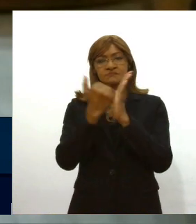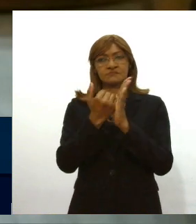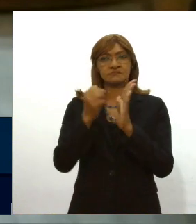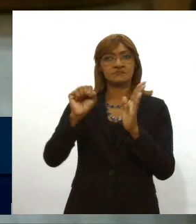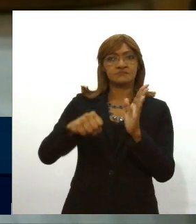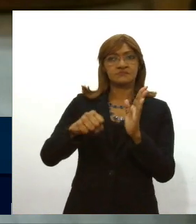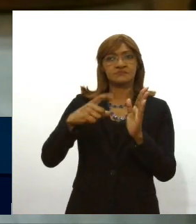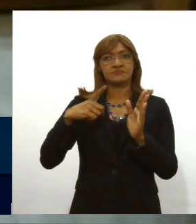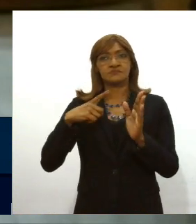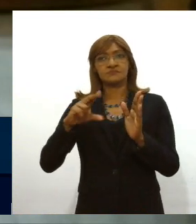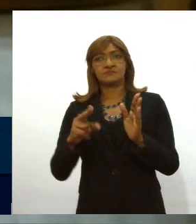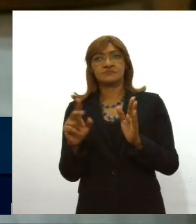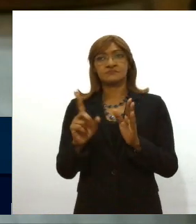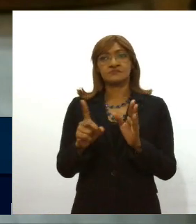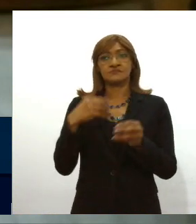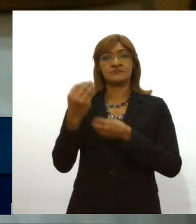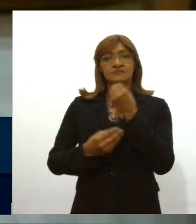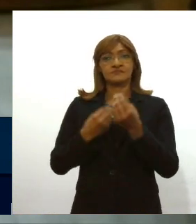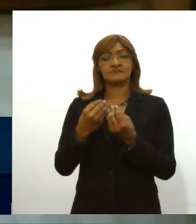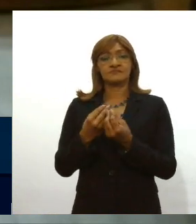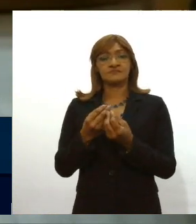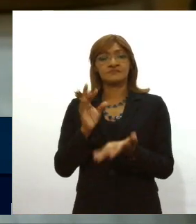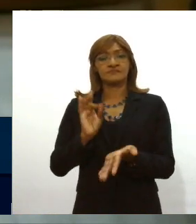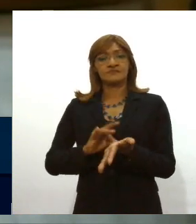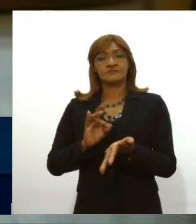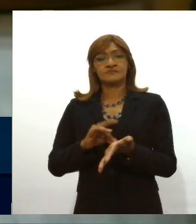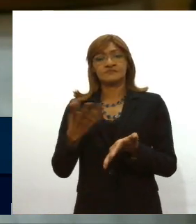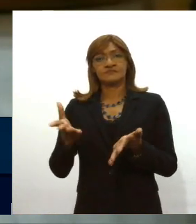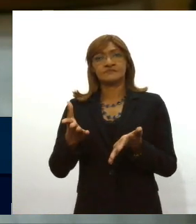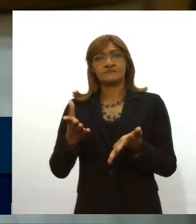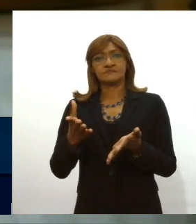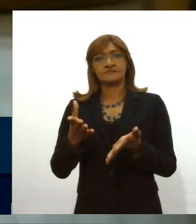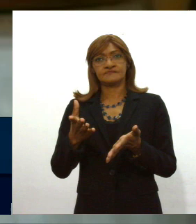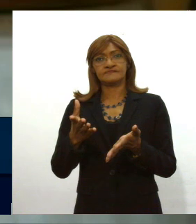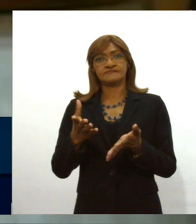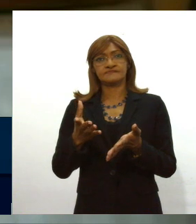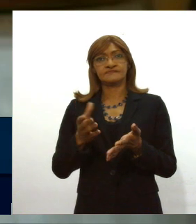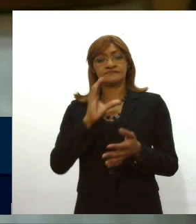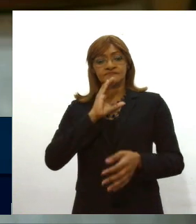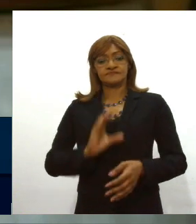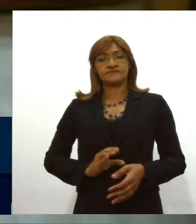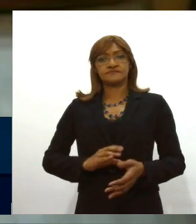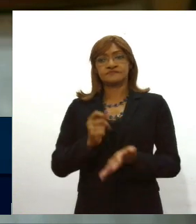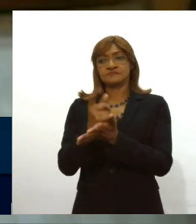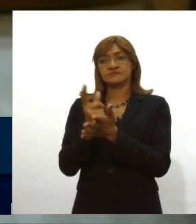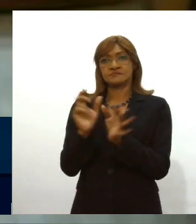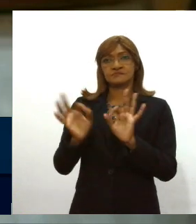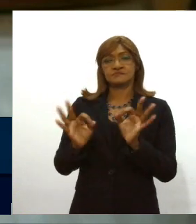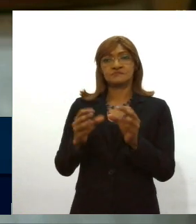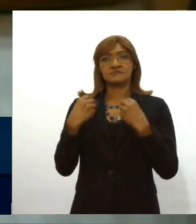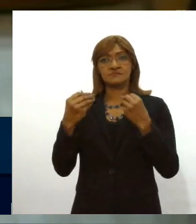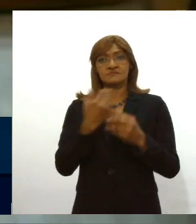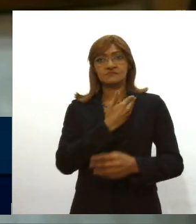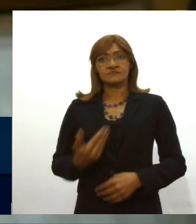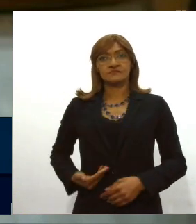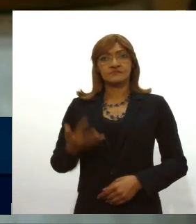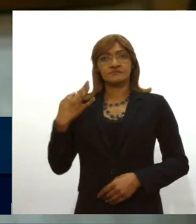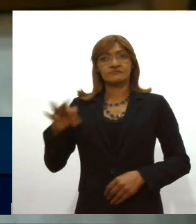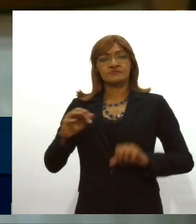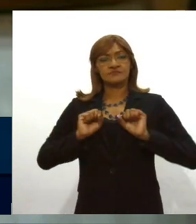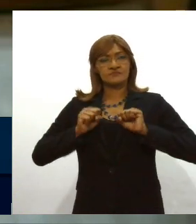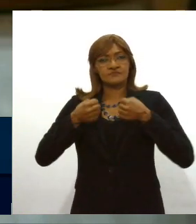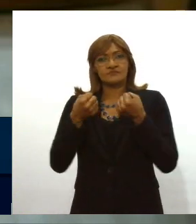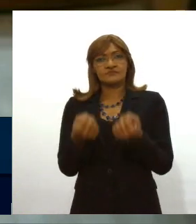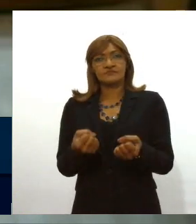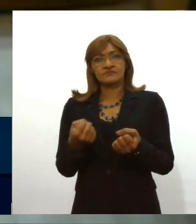existindo se está acima do mercado se está verdadeiramente tirando o poder de compra do cidadão porque nada adianta o governo federal fazer um extremo esforço para